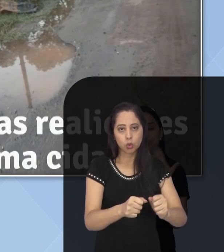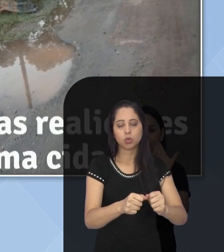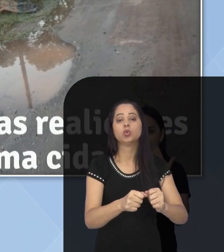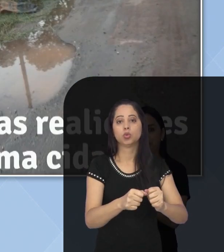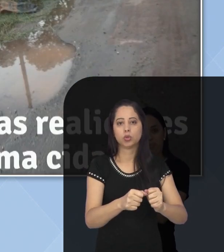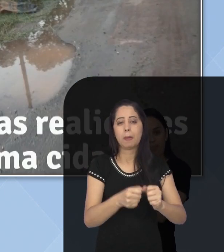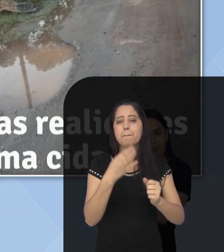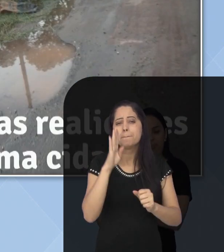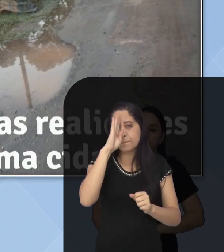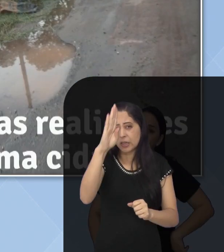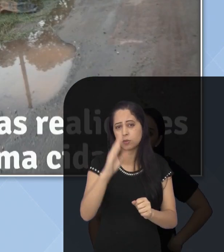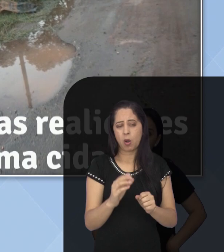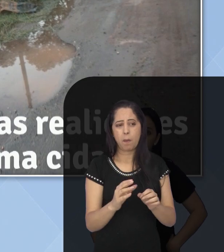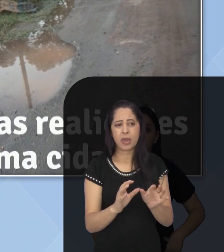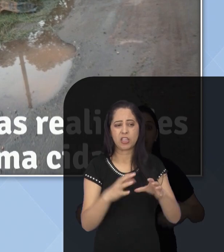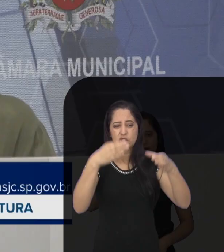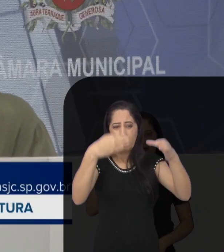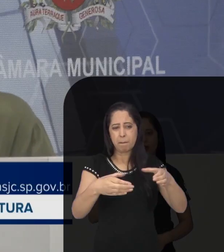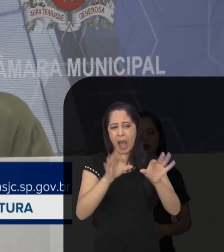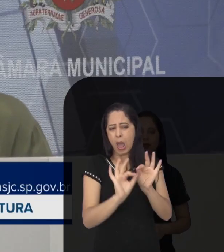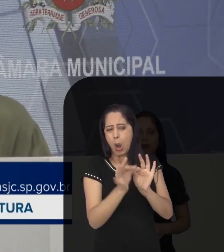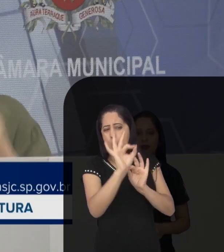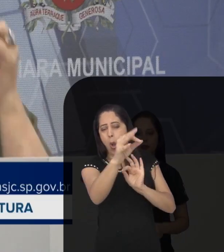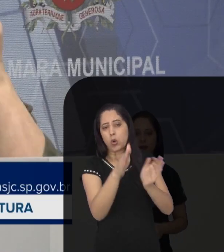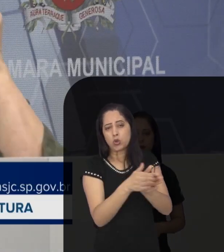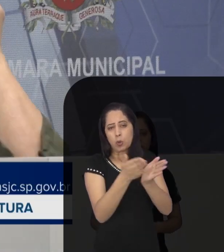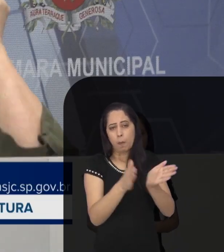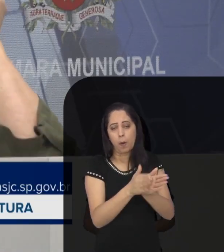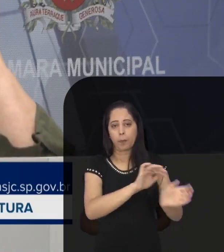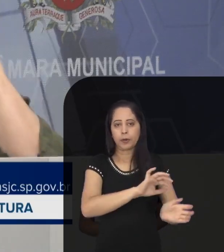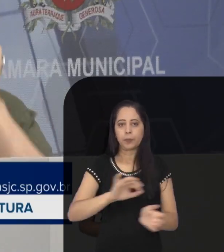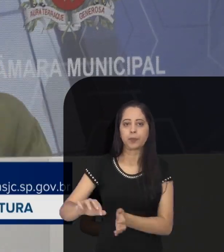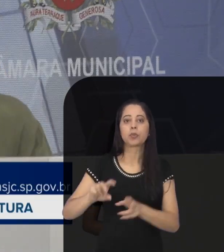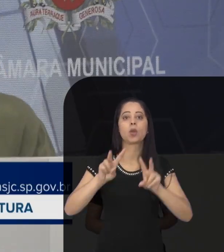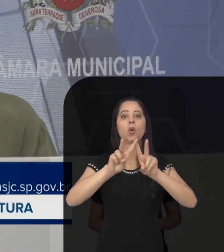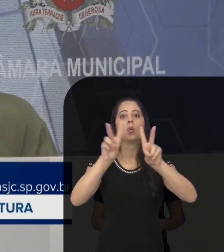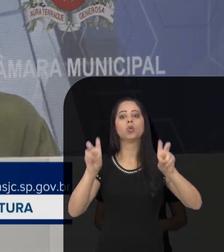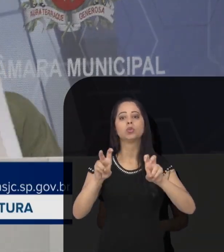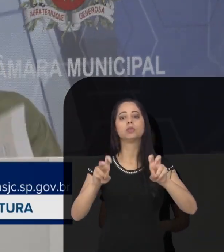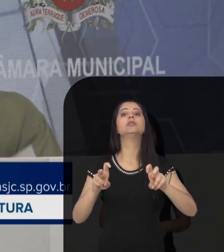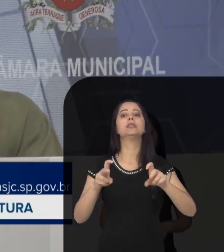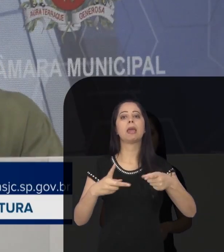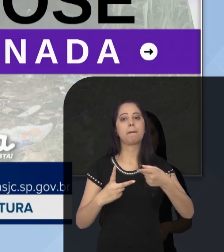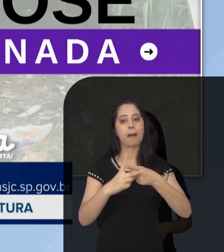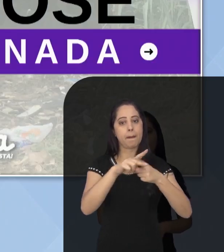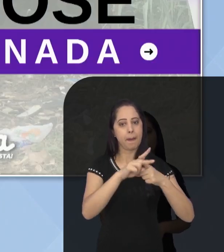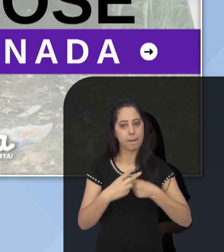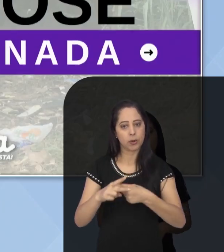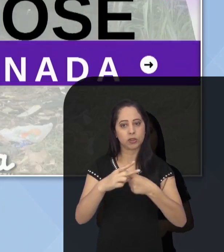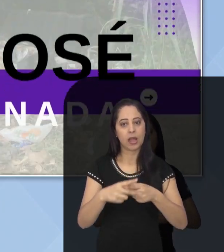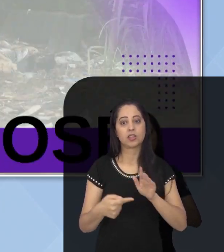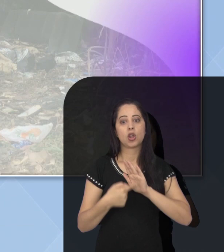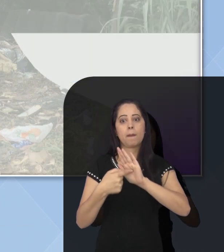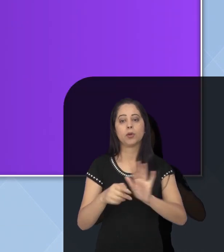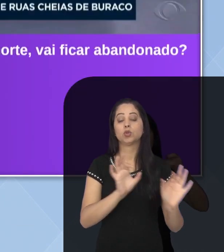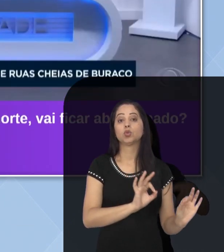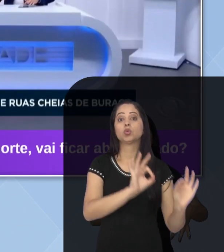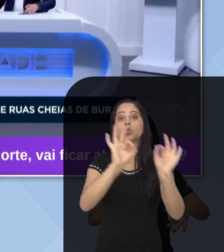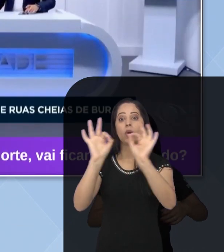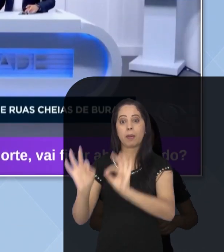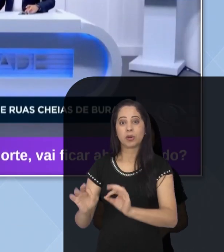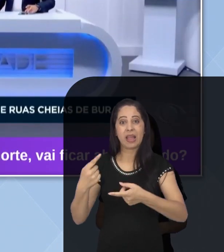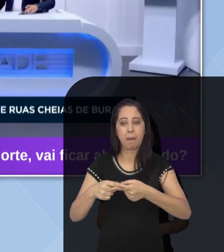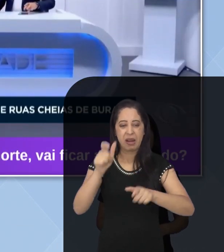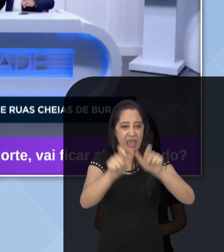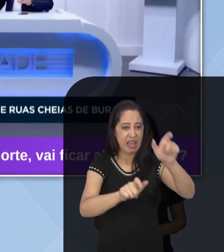especialmente as comunidades carentes. Mantendo o assunto na manutenção pública, a vereadora Amélia Naomi exibiu uma reportagem em que